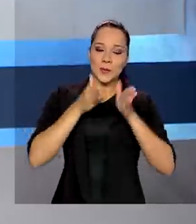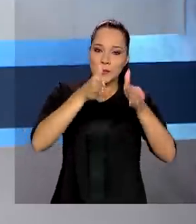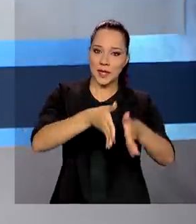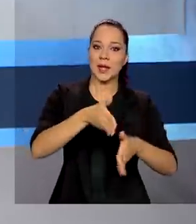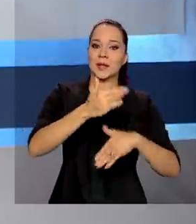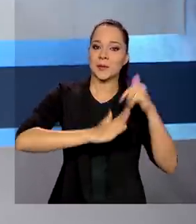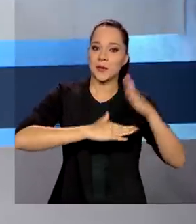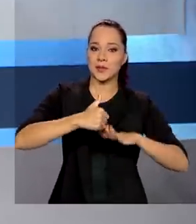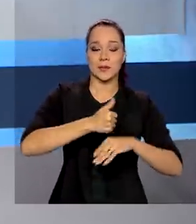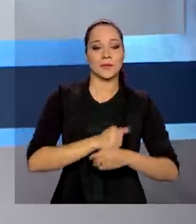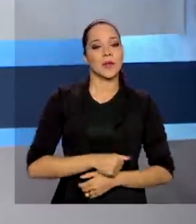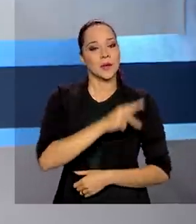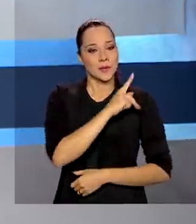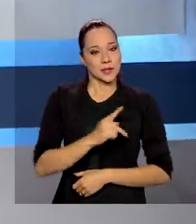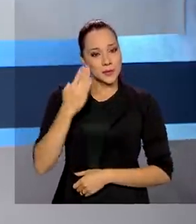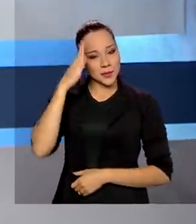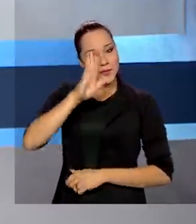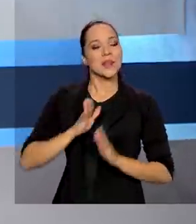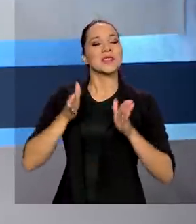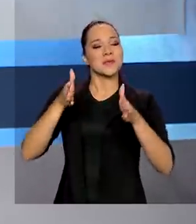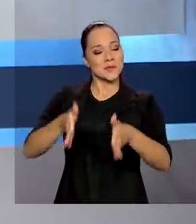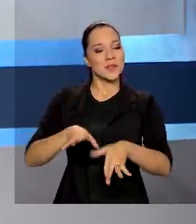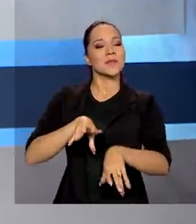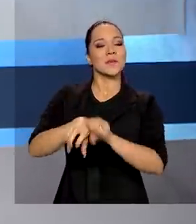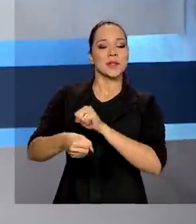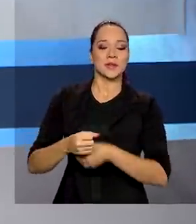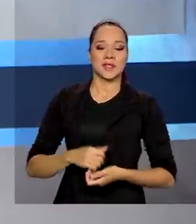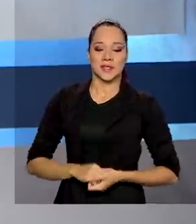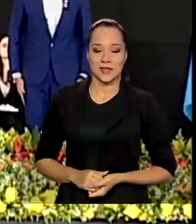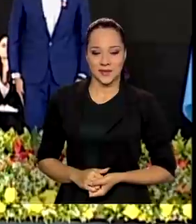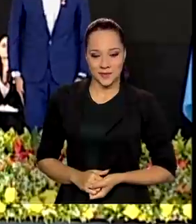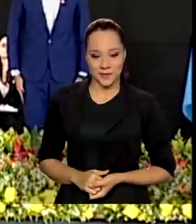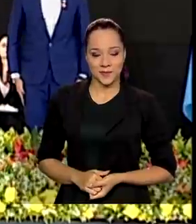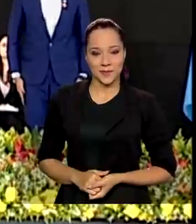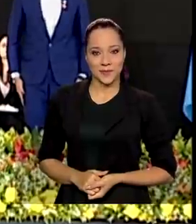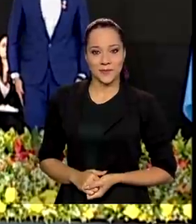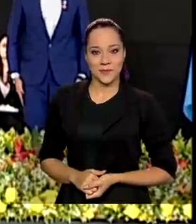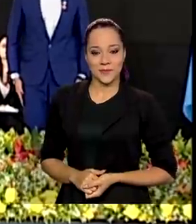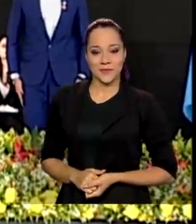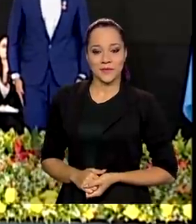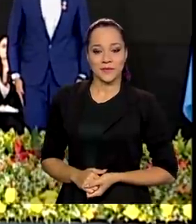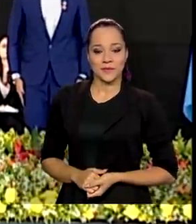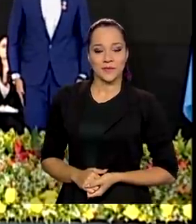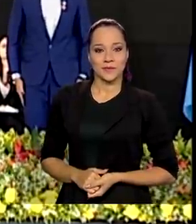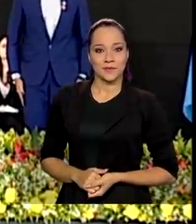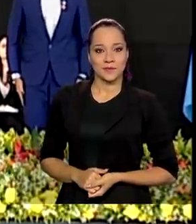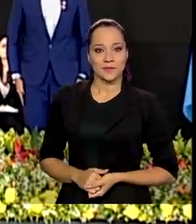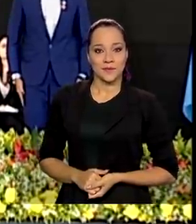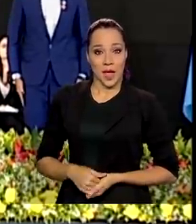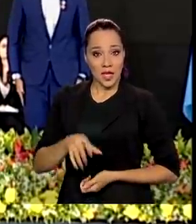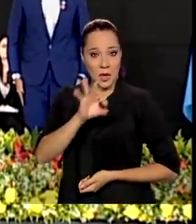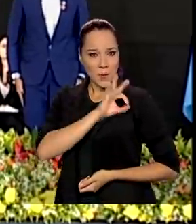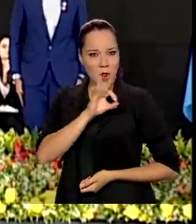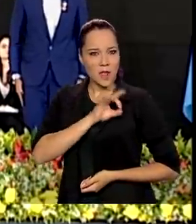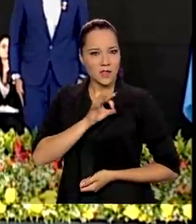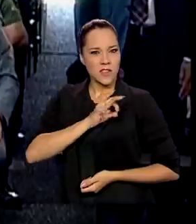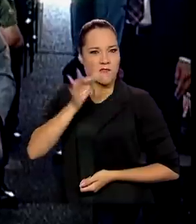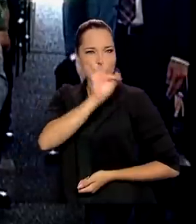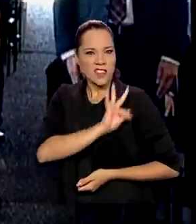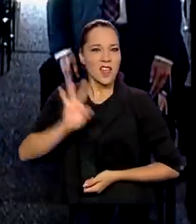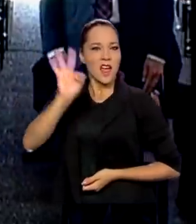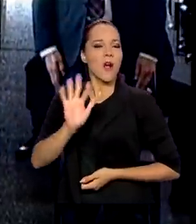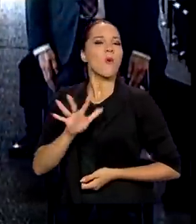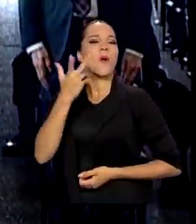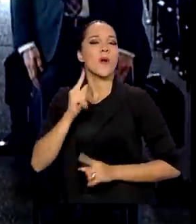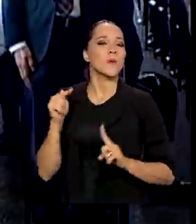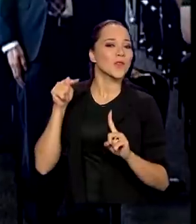na carreira. E o presidente Jair Bolsonaro participou da formatura. Polícia Federal, qual é a sua missão?